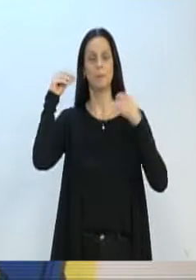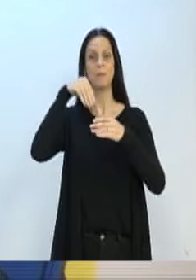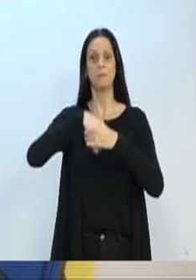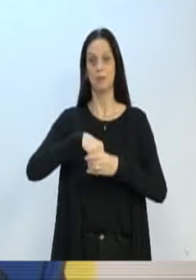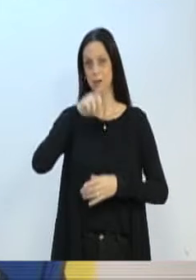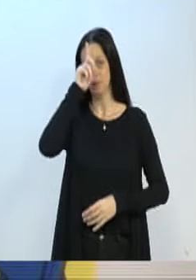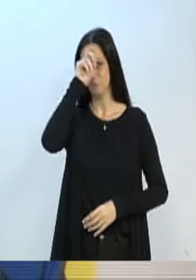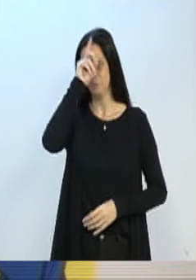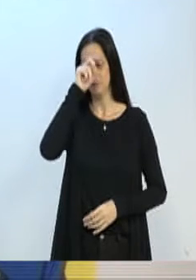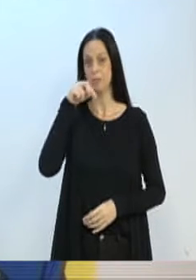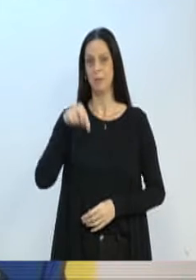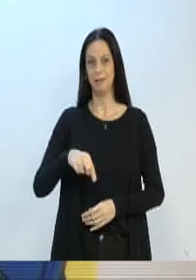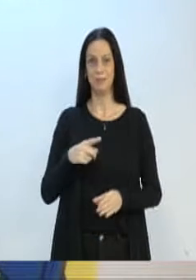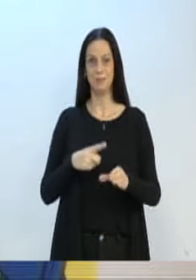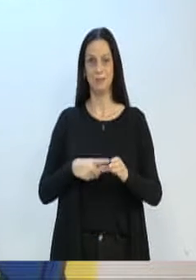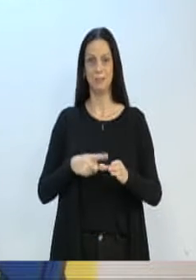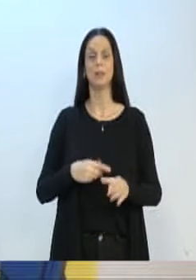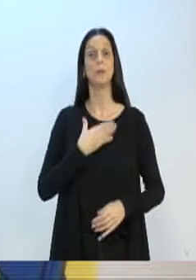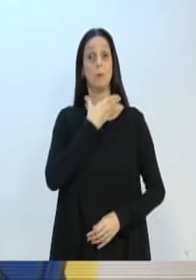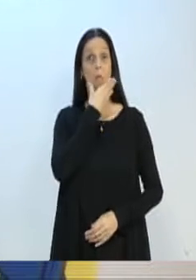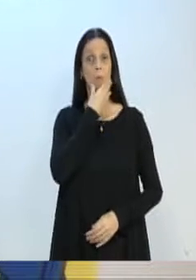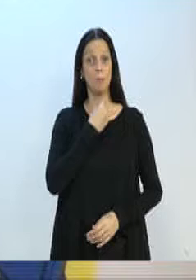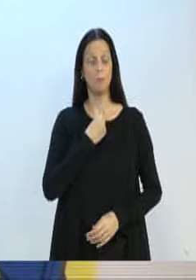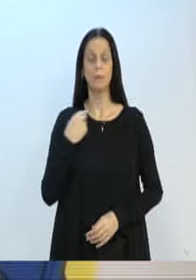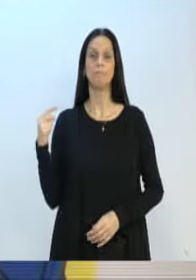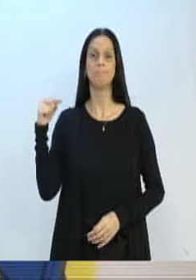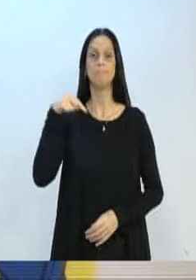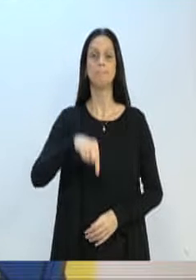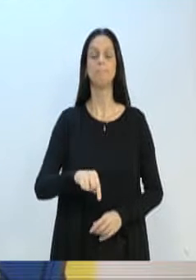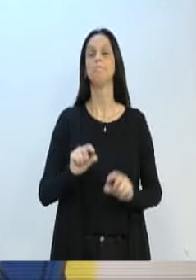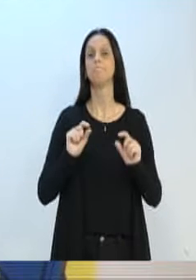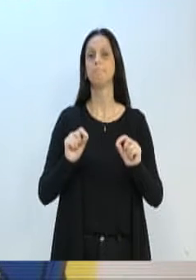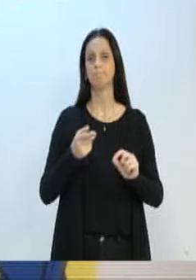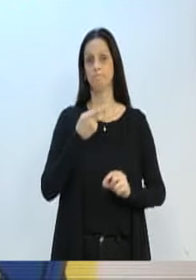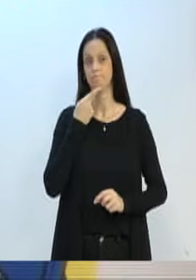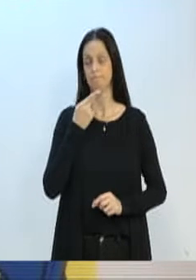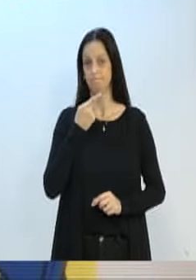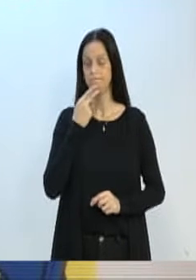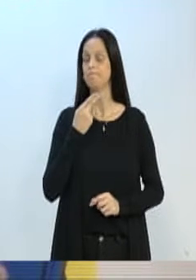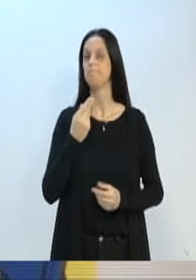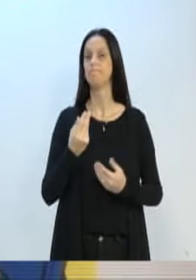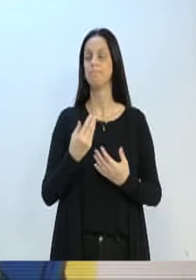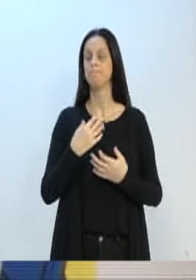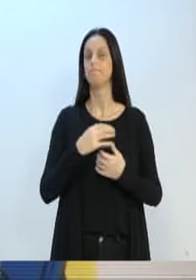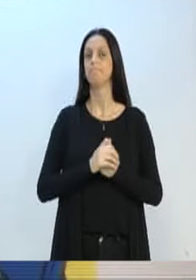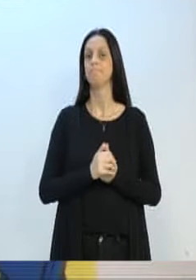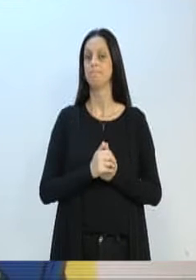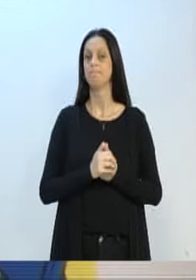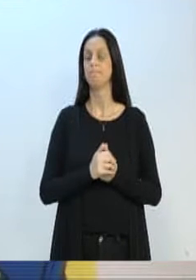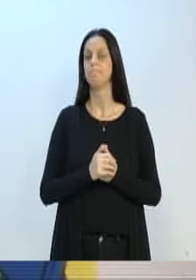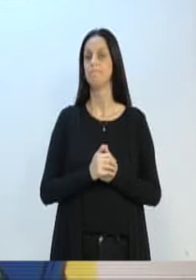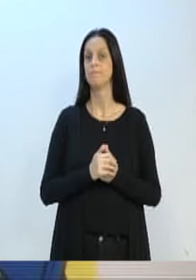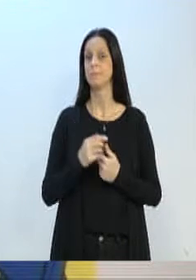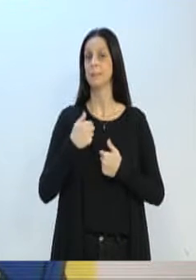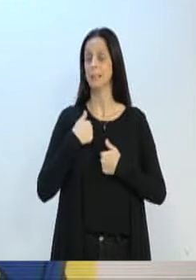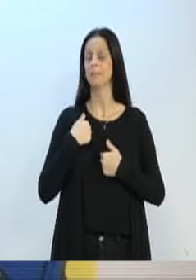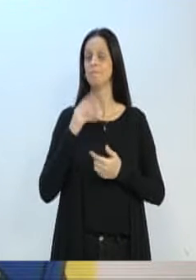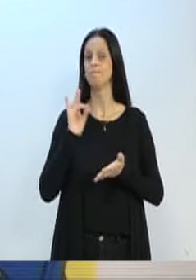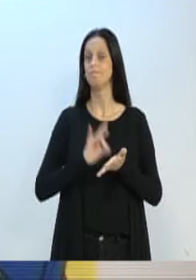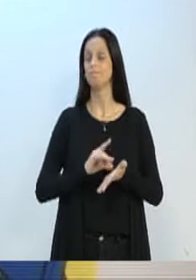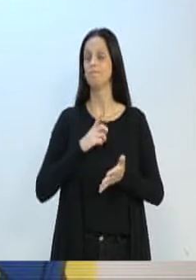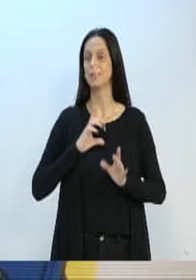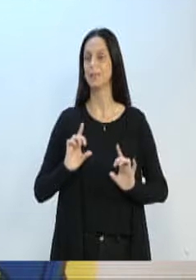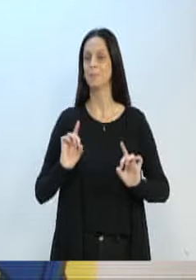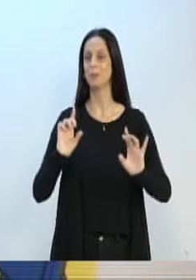cidade. Sou um homem e venho aqui falar aqui com um certo privilégio, pois faço parte de uma categoria que é